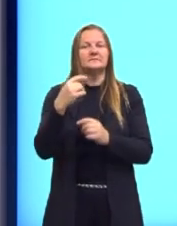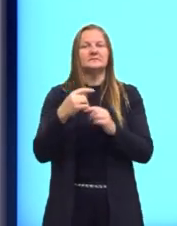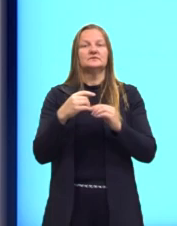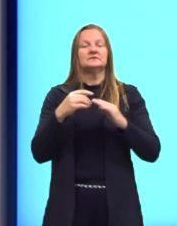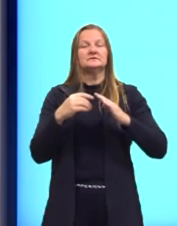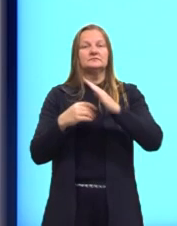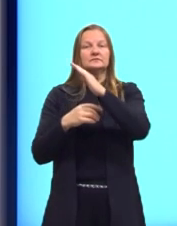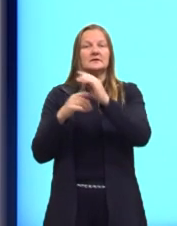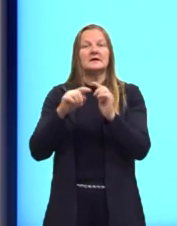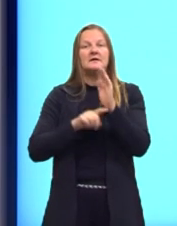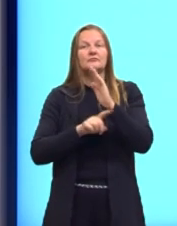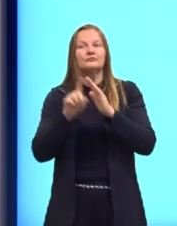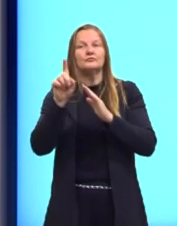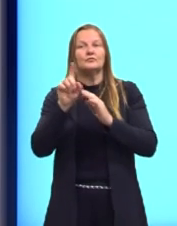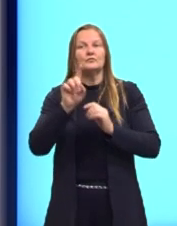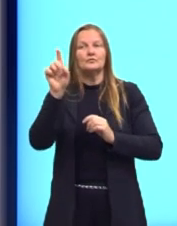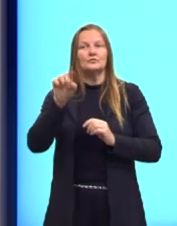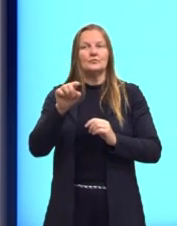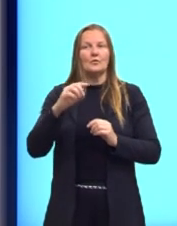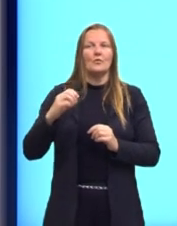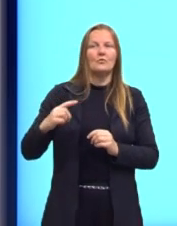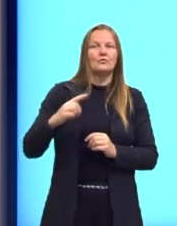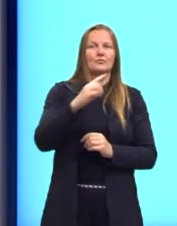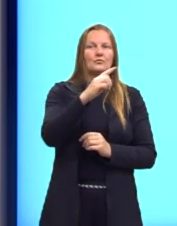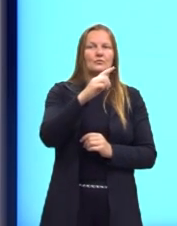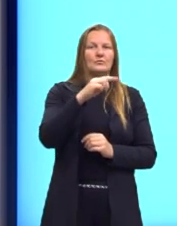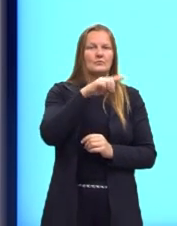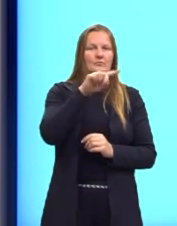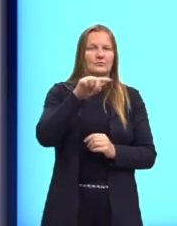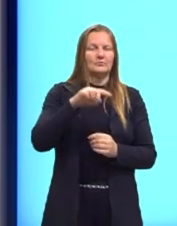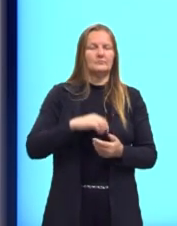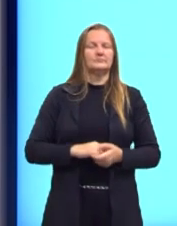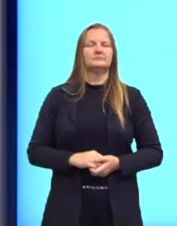inclinação, ele determina se é crescente ou decrescente.